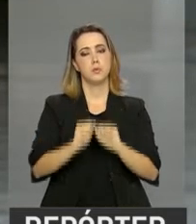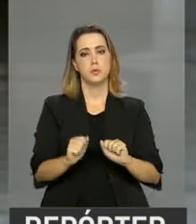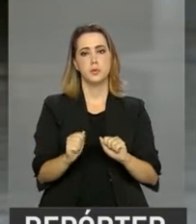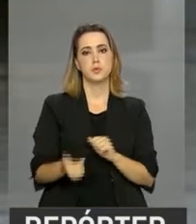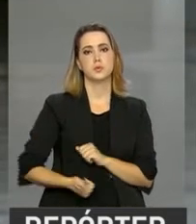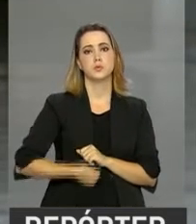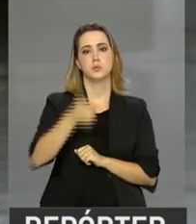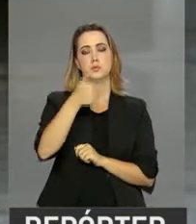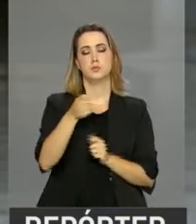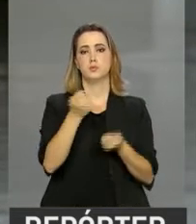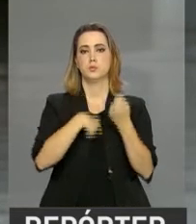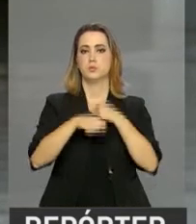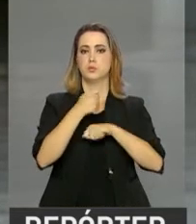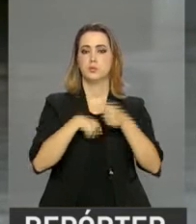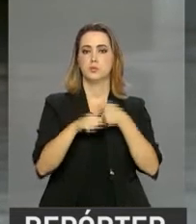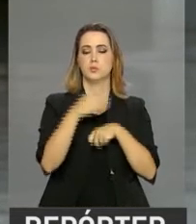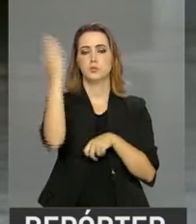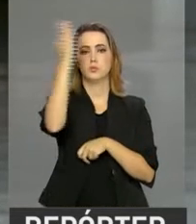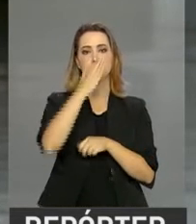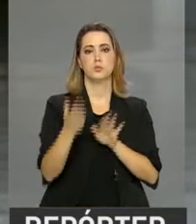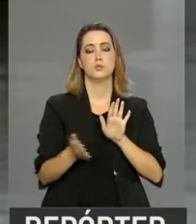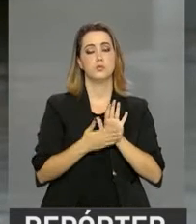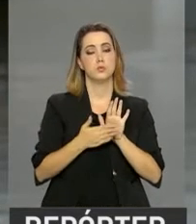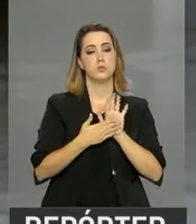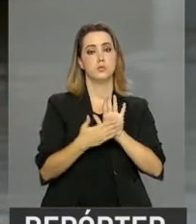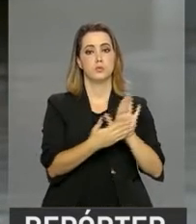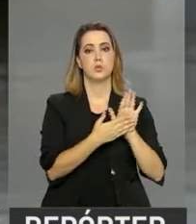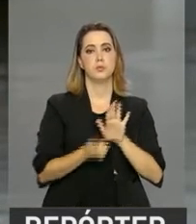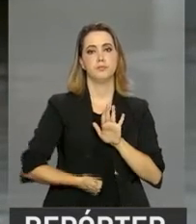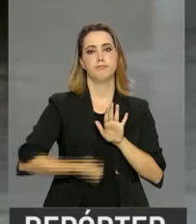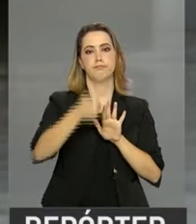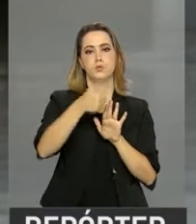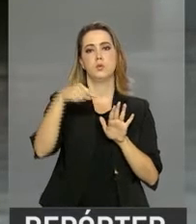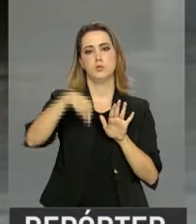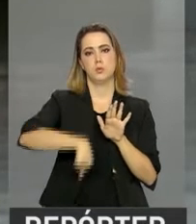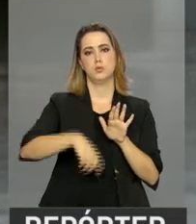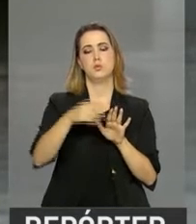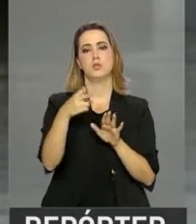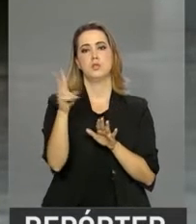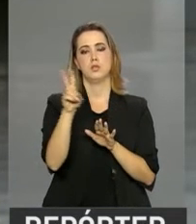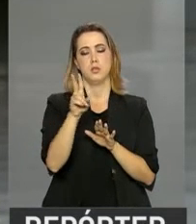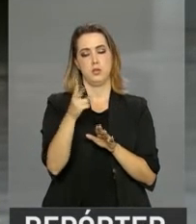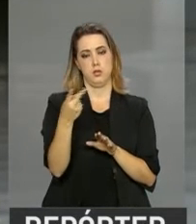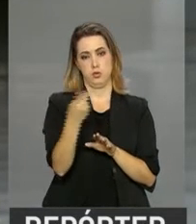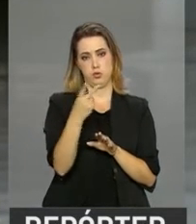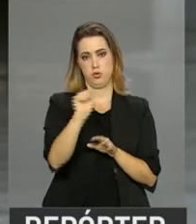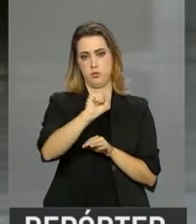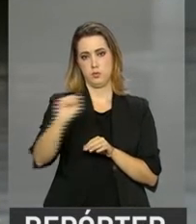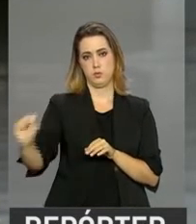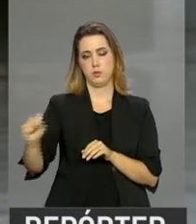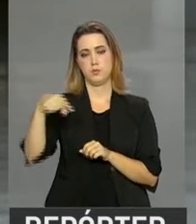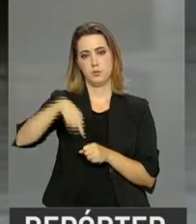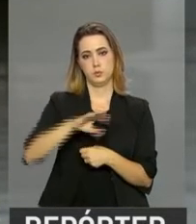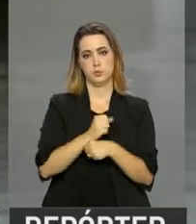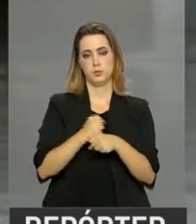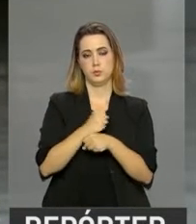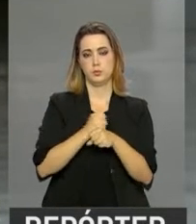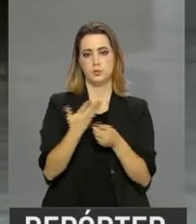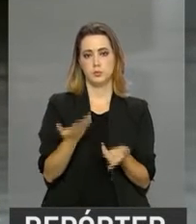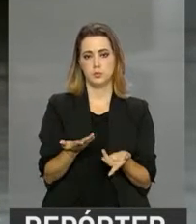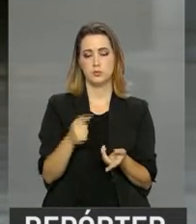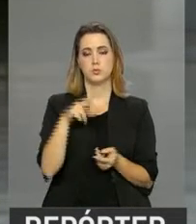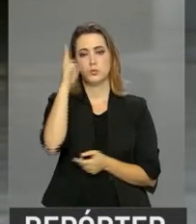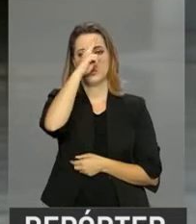se recupere e mostre sinais de recuperação ainda neste segundo semestre de 2016.